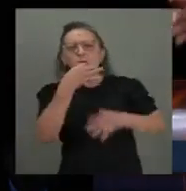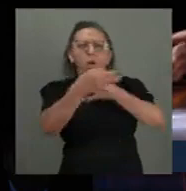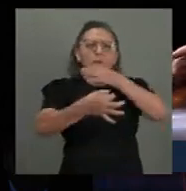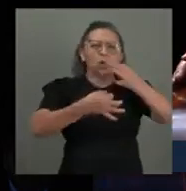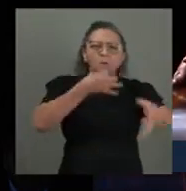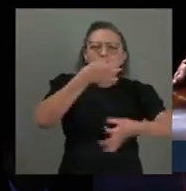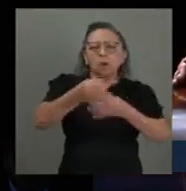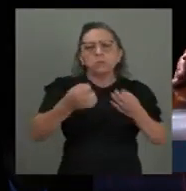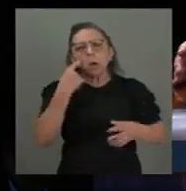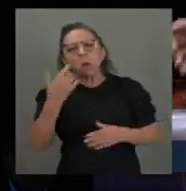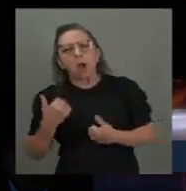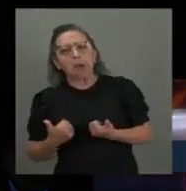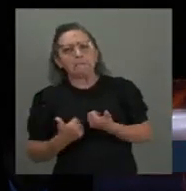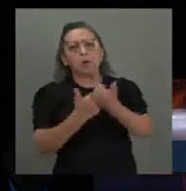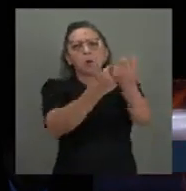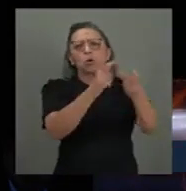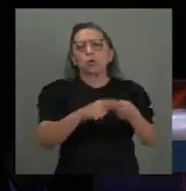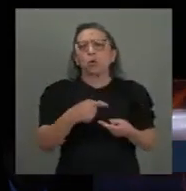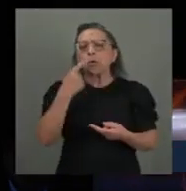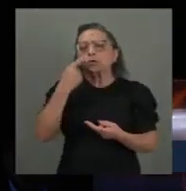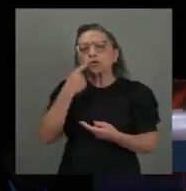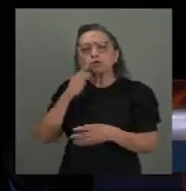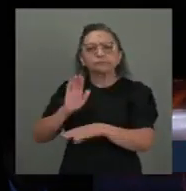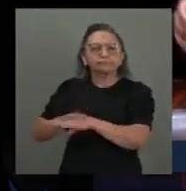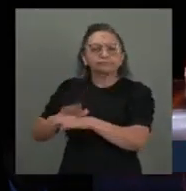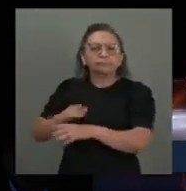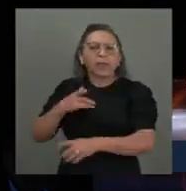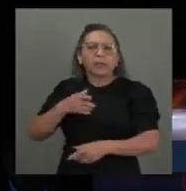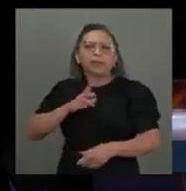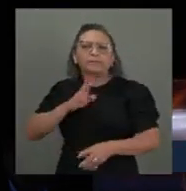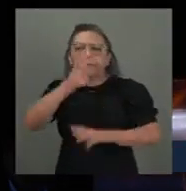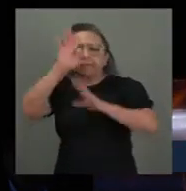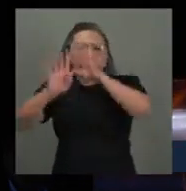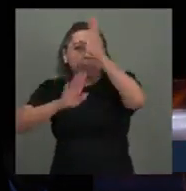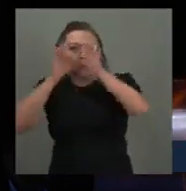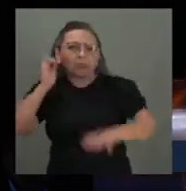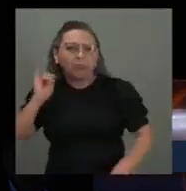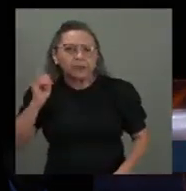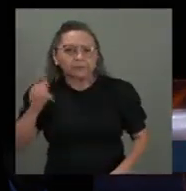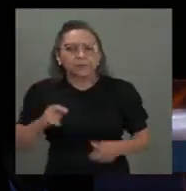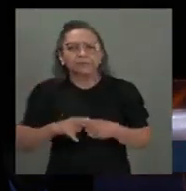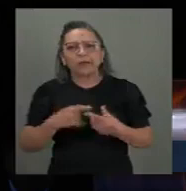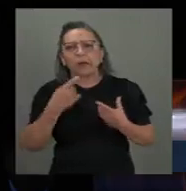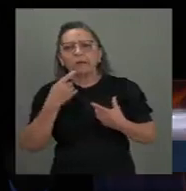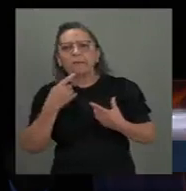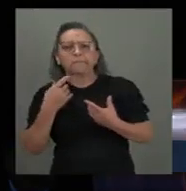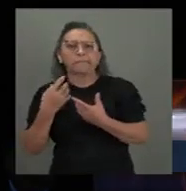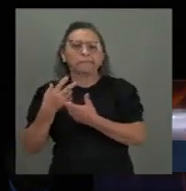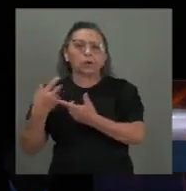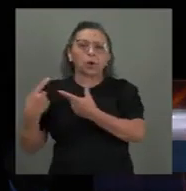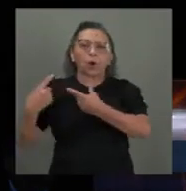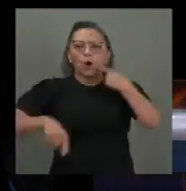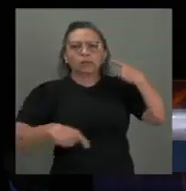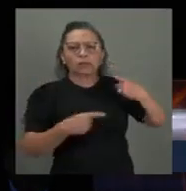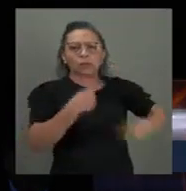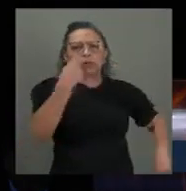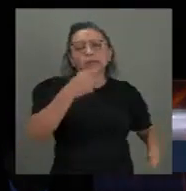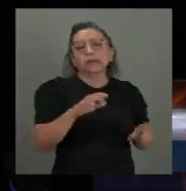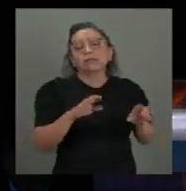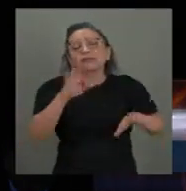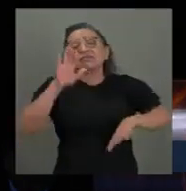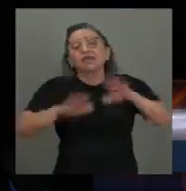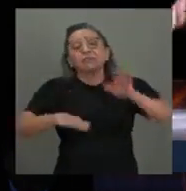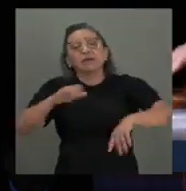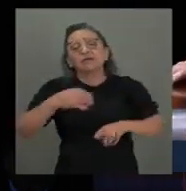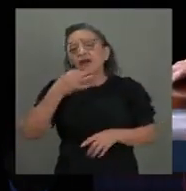ideológica, outros promovem narrativas do bem contra o mal, conforme a visão